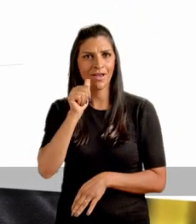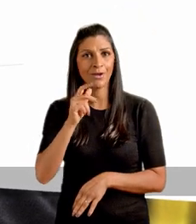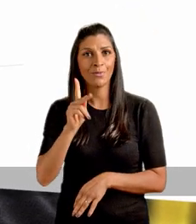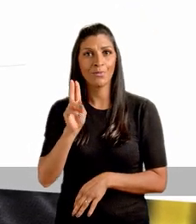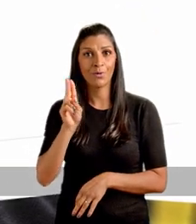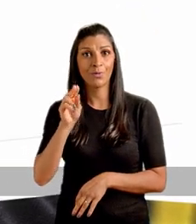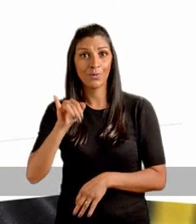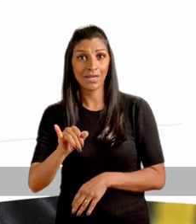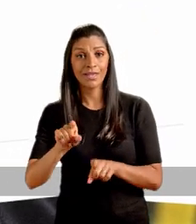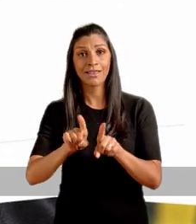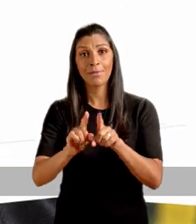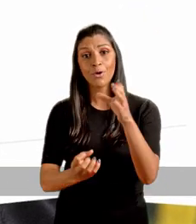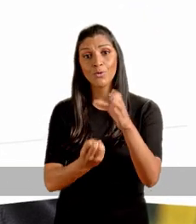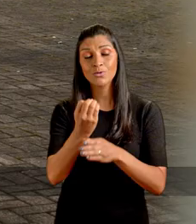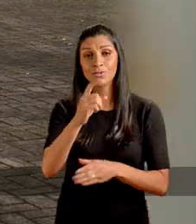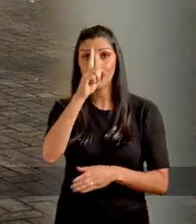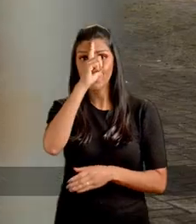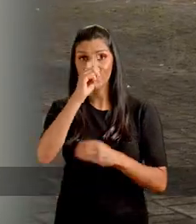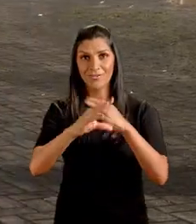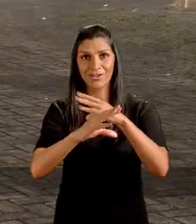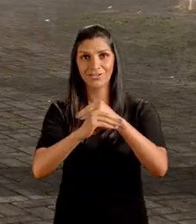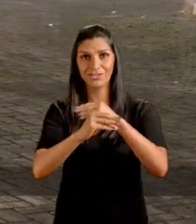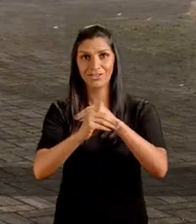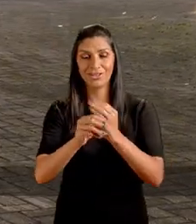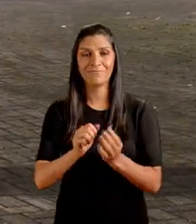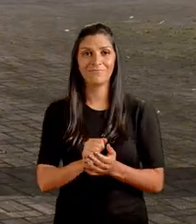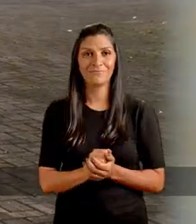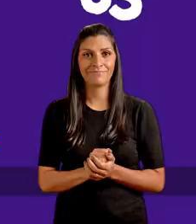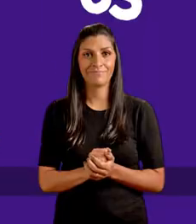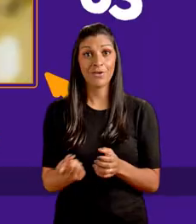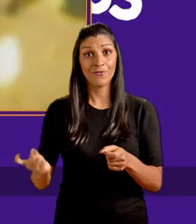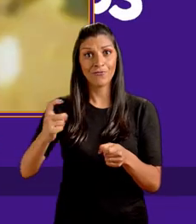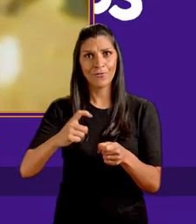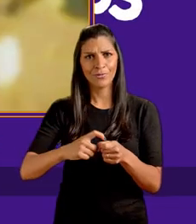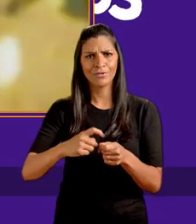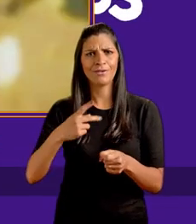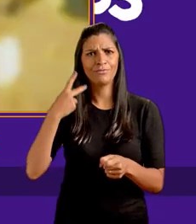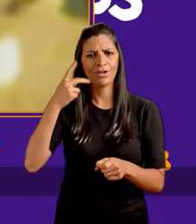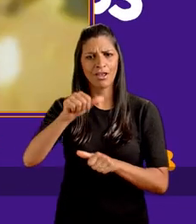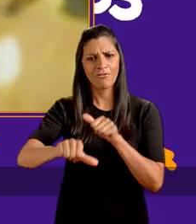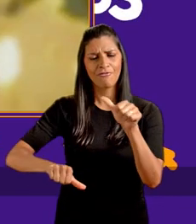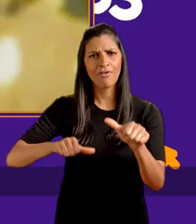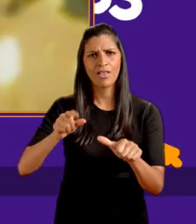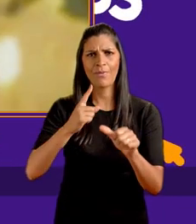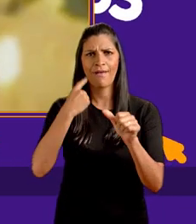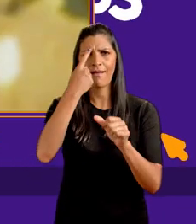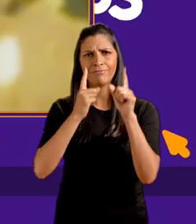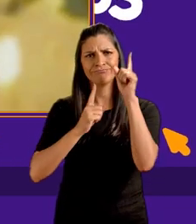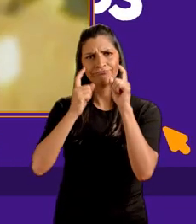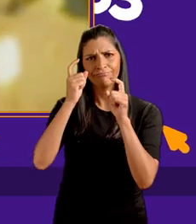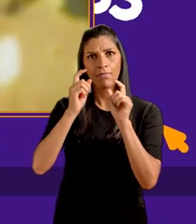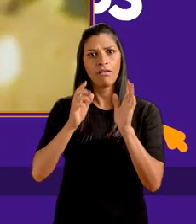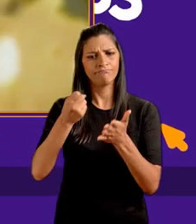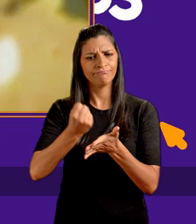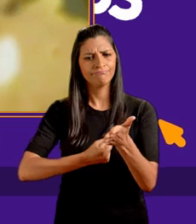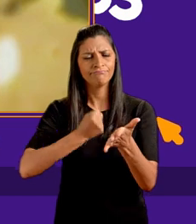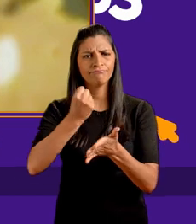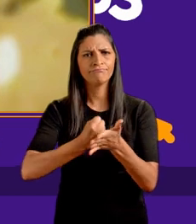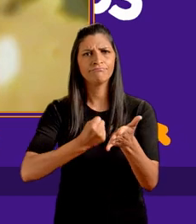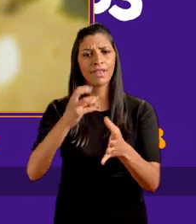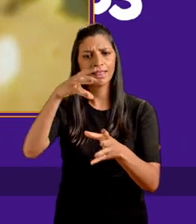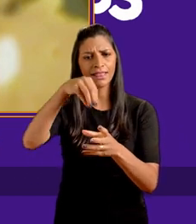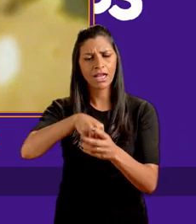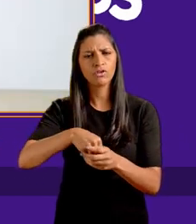mulheres, o ProUni e a reconstrução do novo hospital da Restinga. Renovar a política não é fazer carinha feia para ela, é